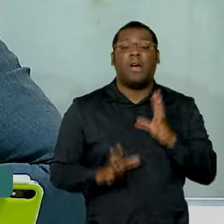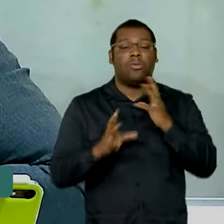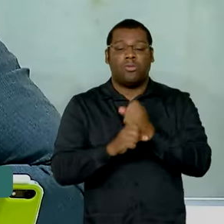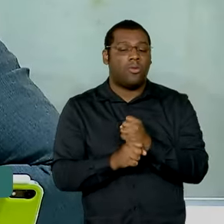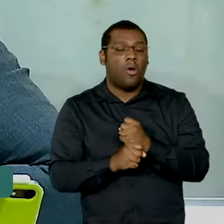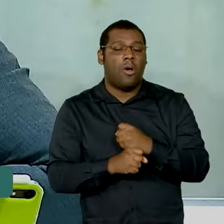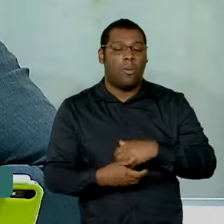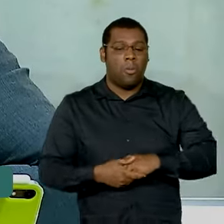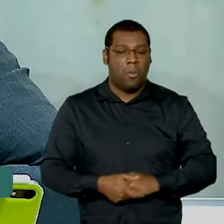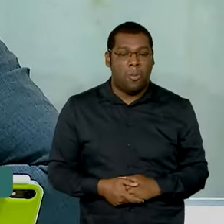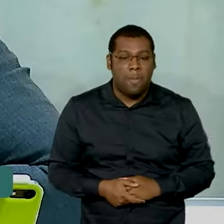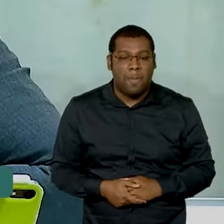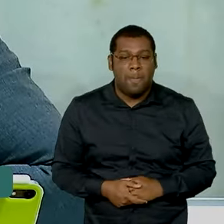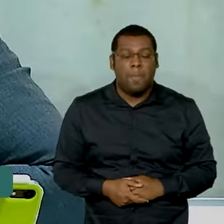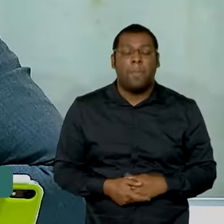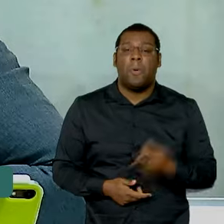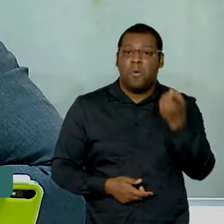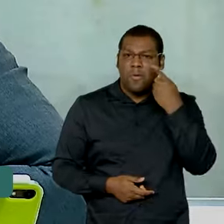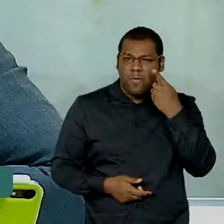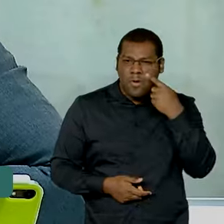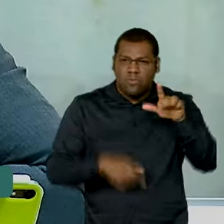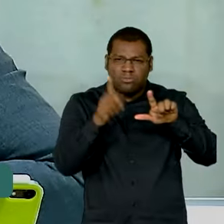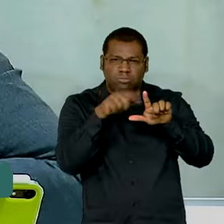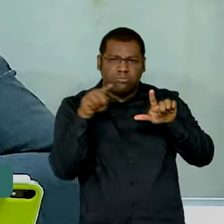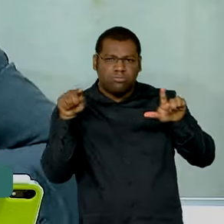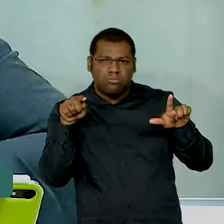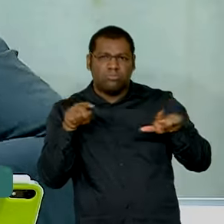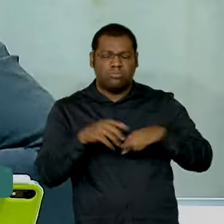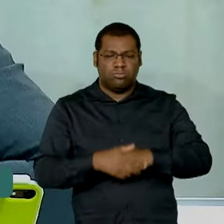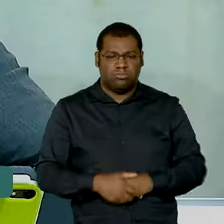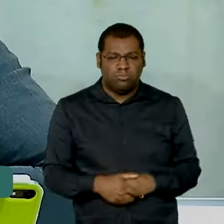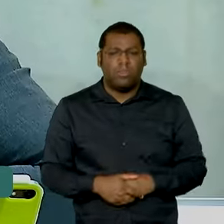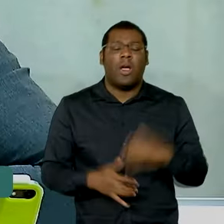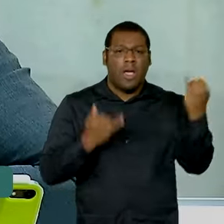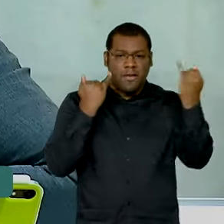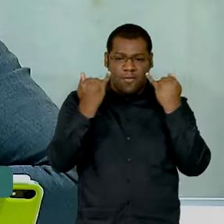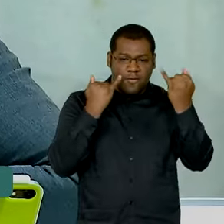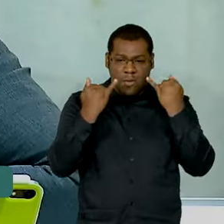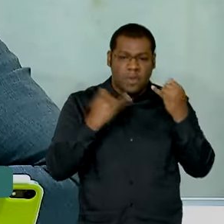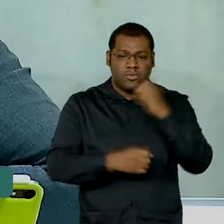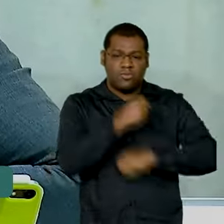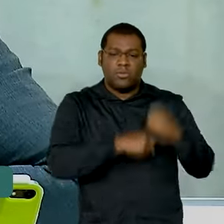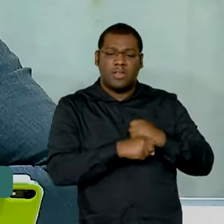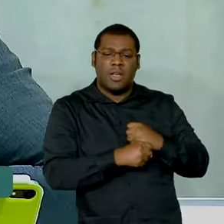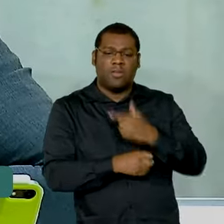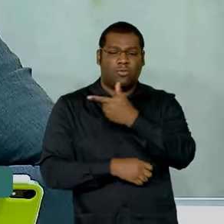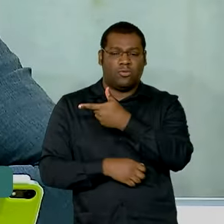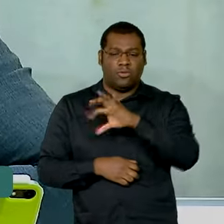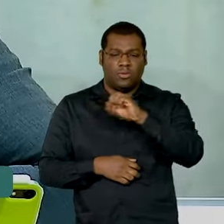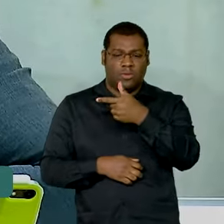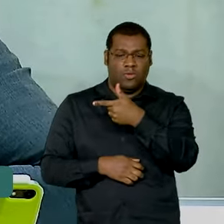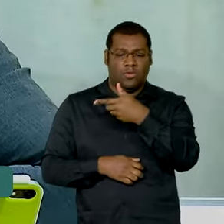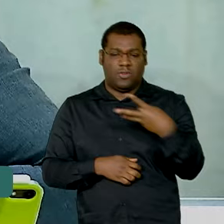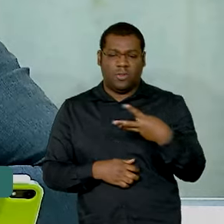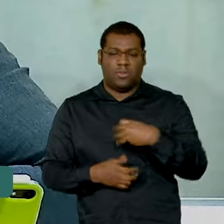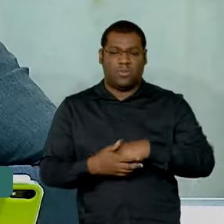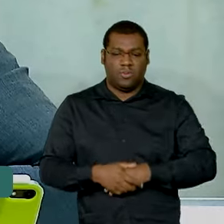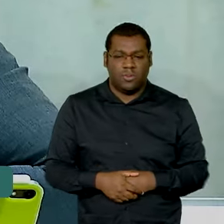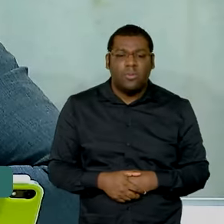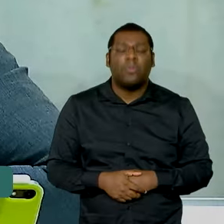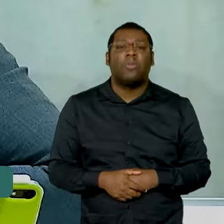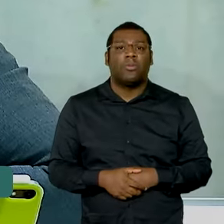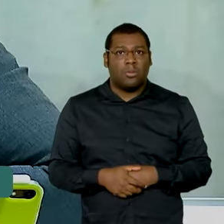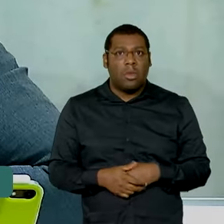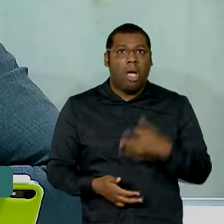os números, os números não mentem. Se a gente olhar aí os dados de 2023, foram números que